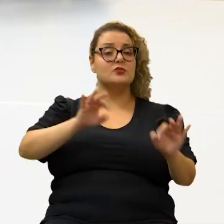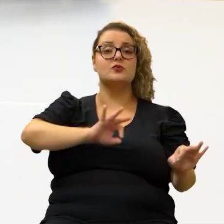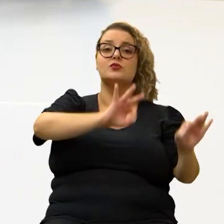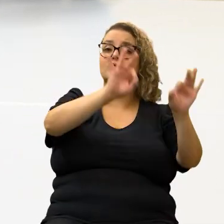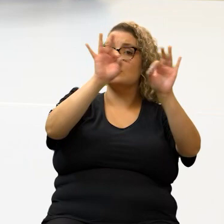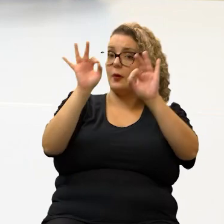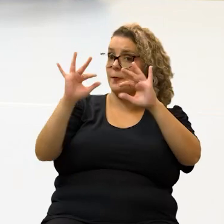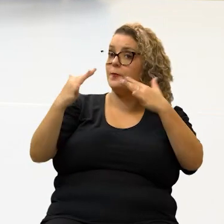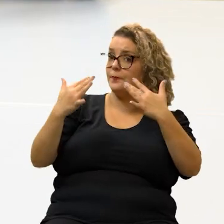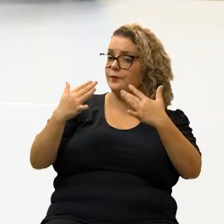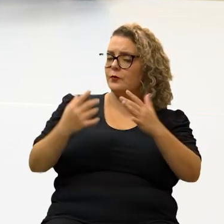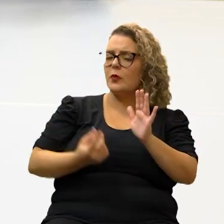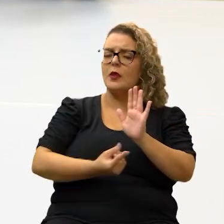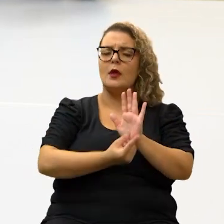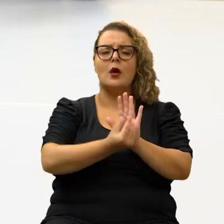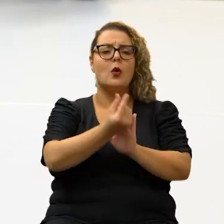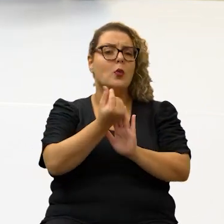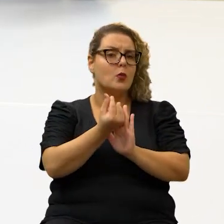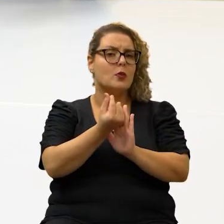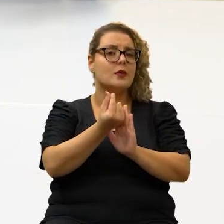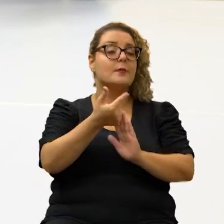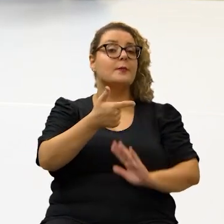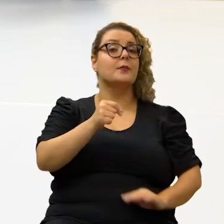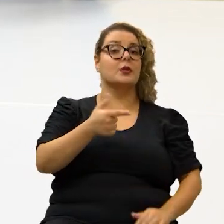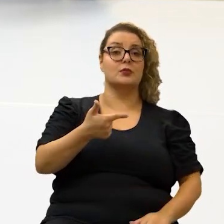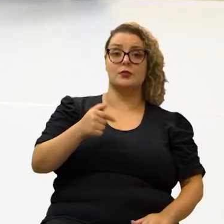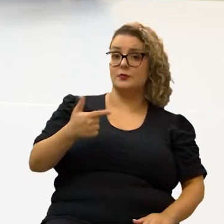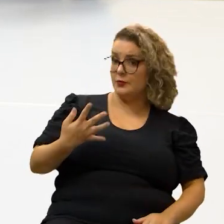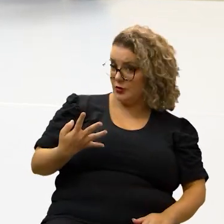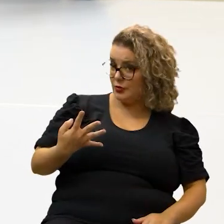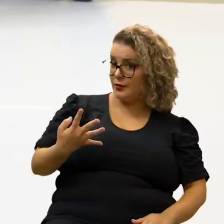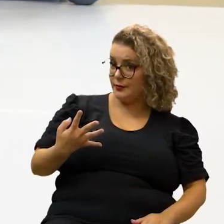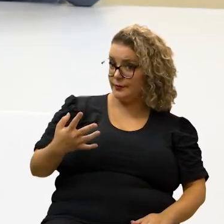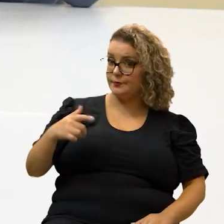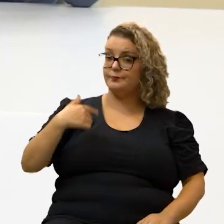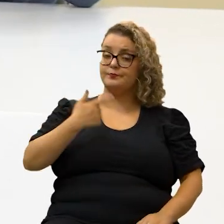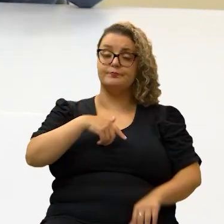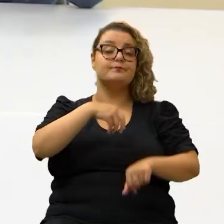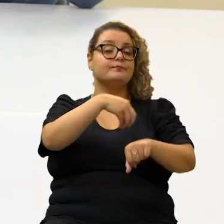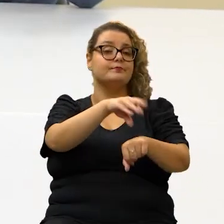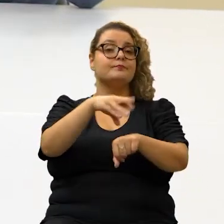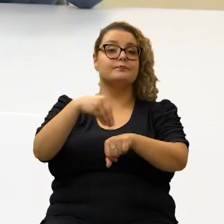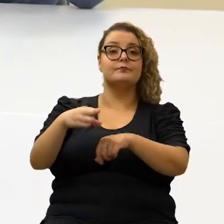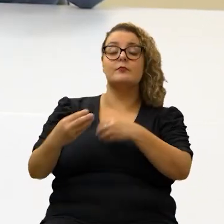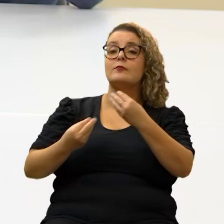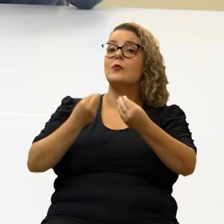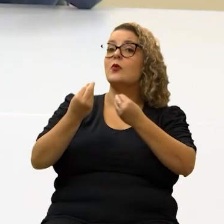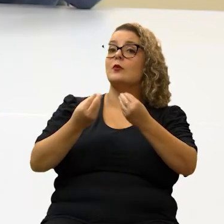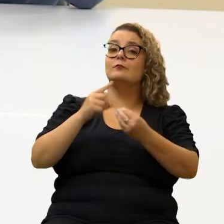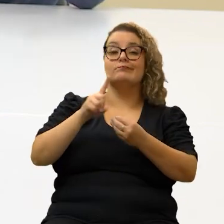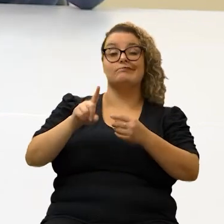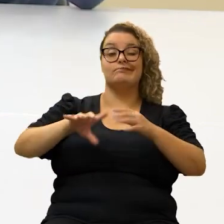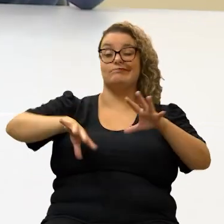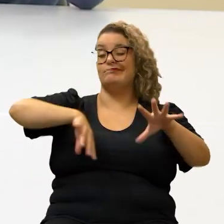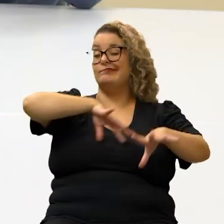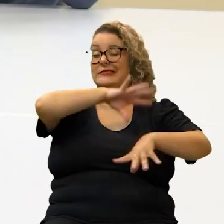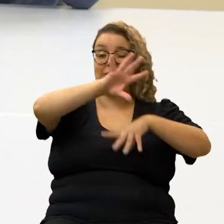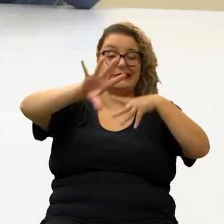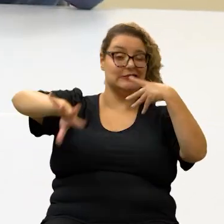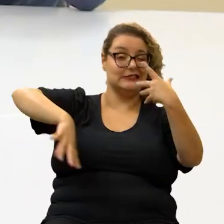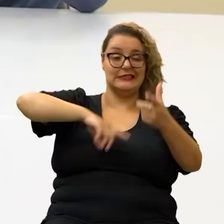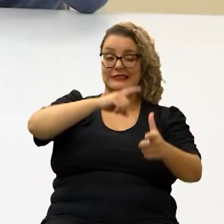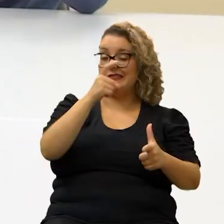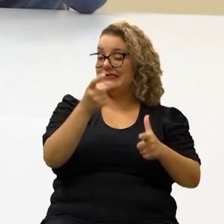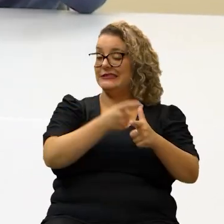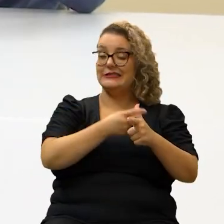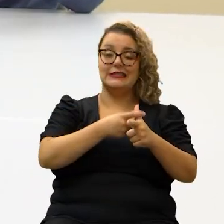que estão nos acompanhando Orçamento para 2024, nós vamos trazer dicas de como não se atolar em dívidas